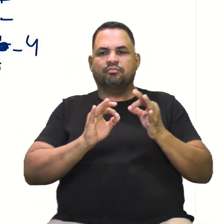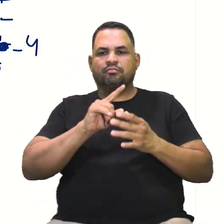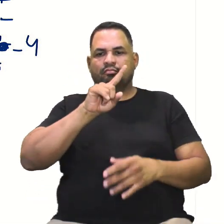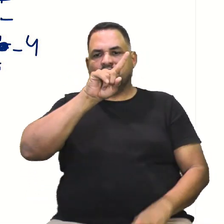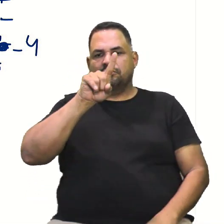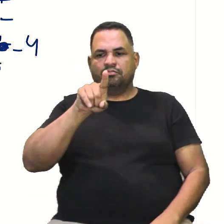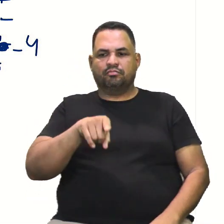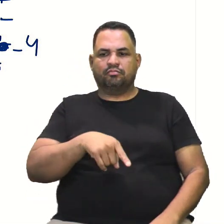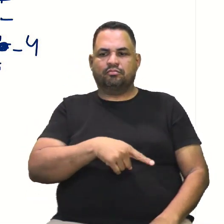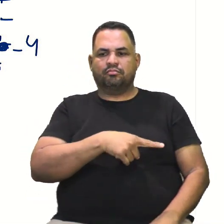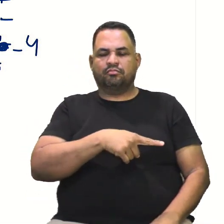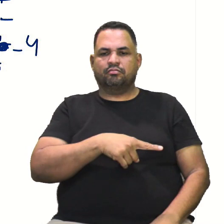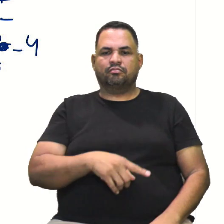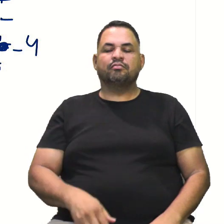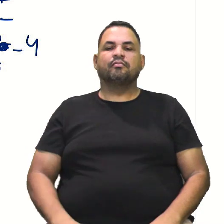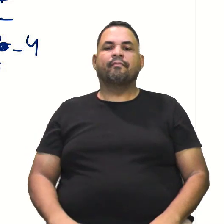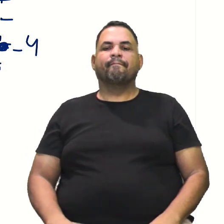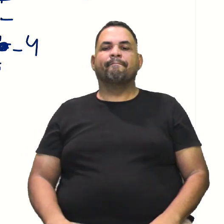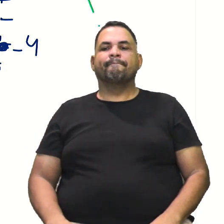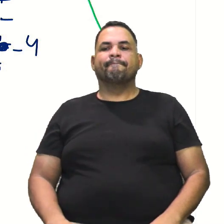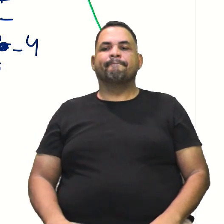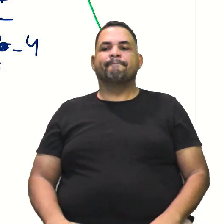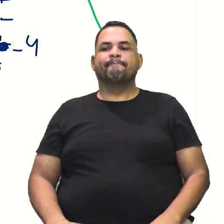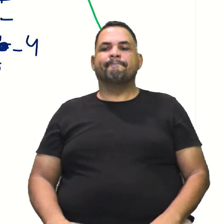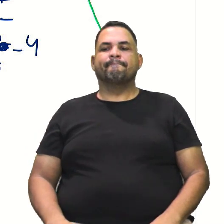mais ou menos assim.